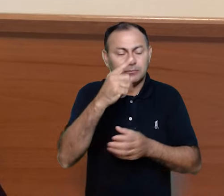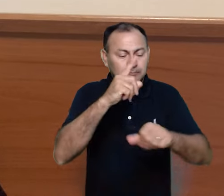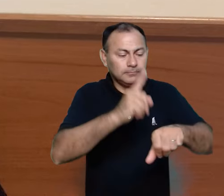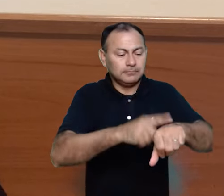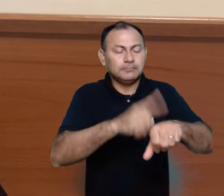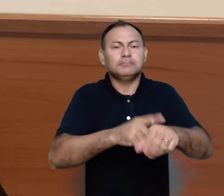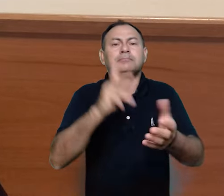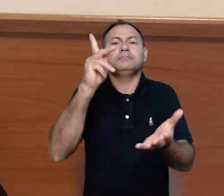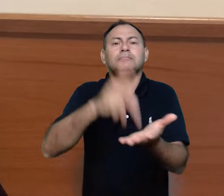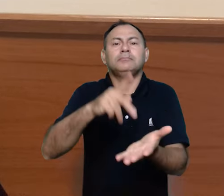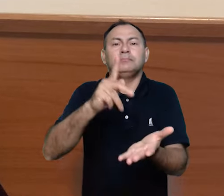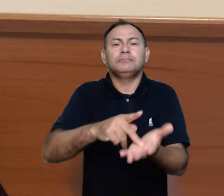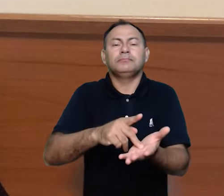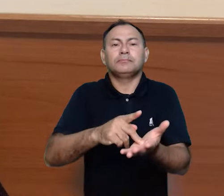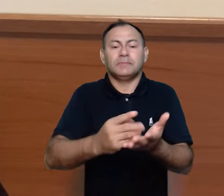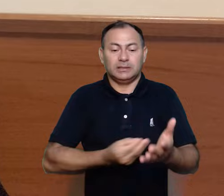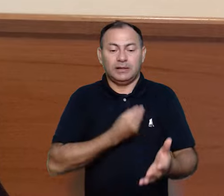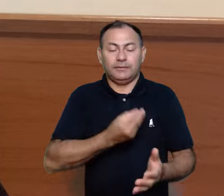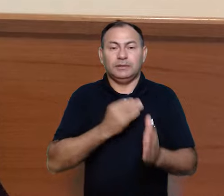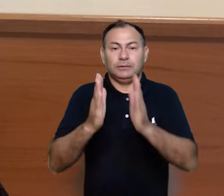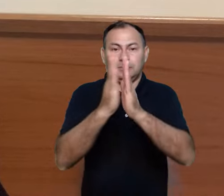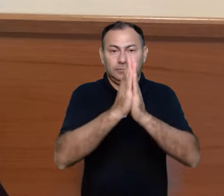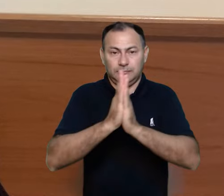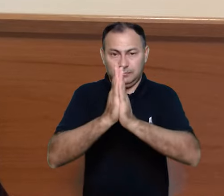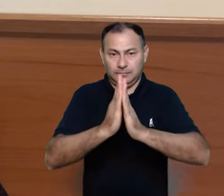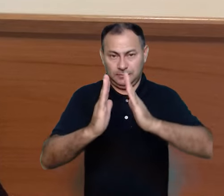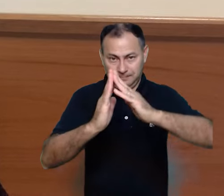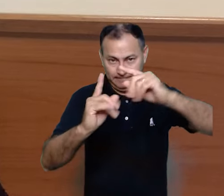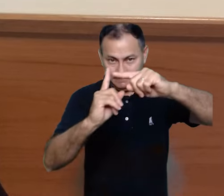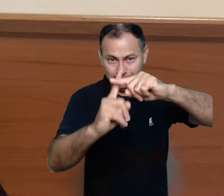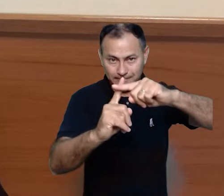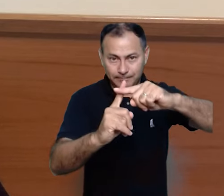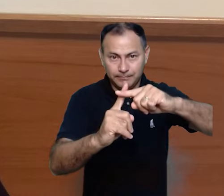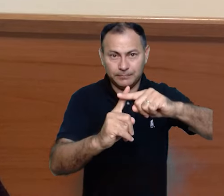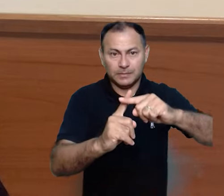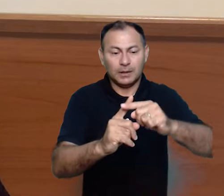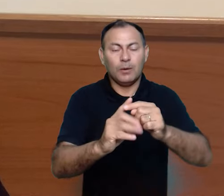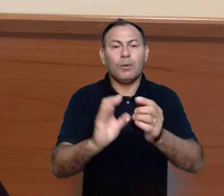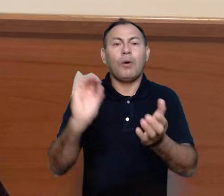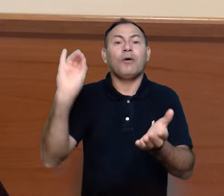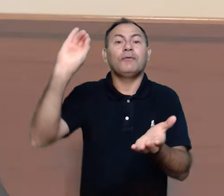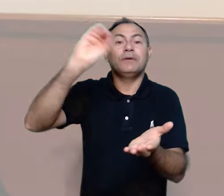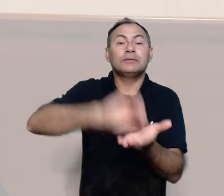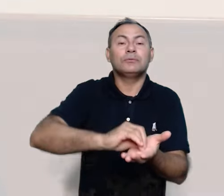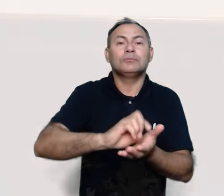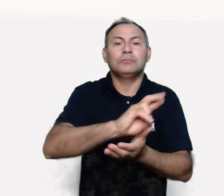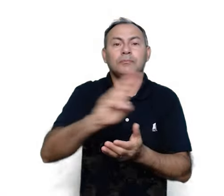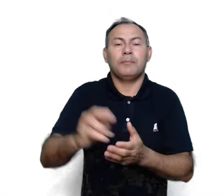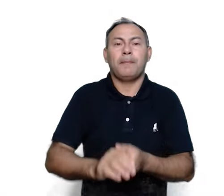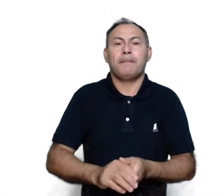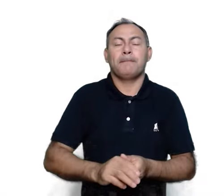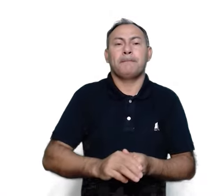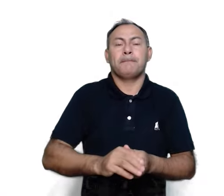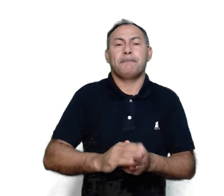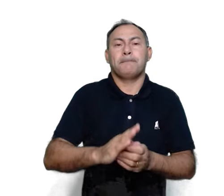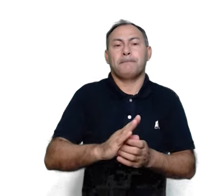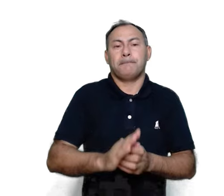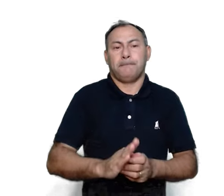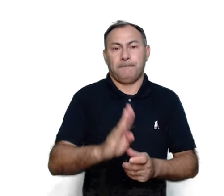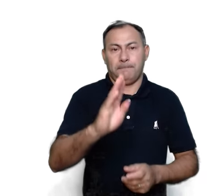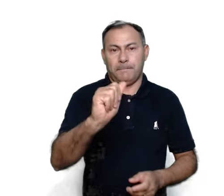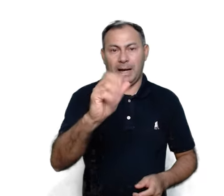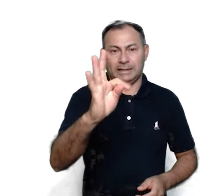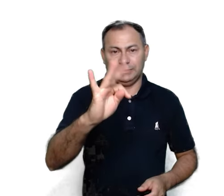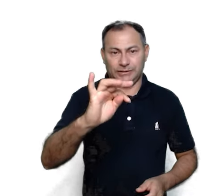concretamente essa vida de oração da Igreja. O ofício chamado de matinas,